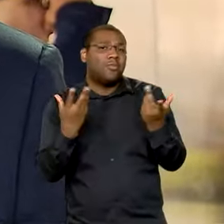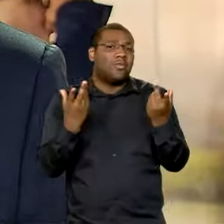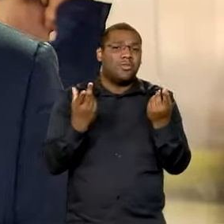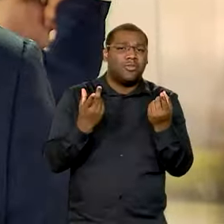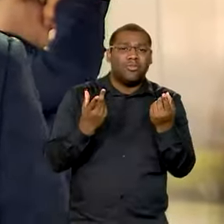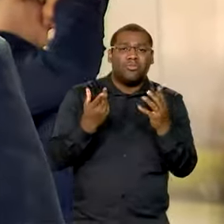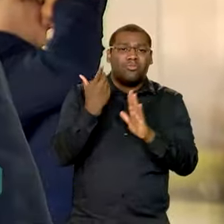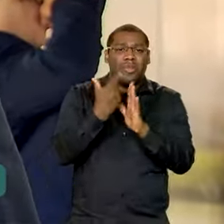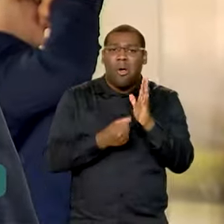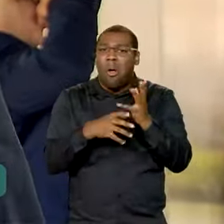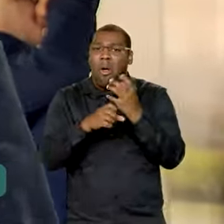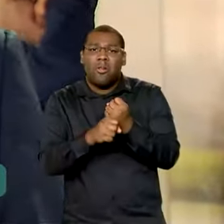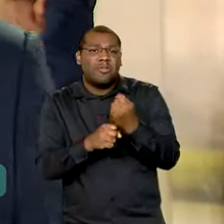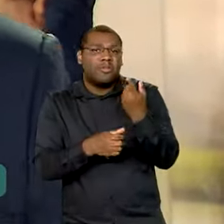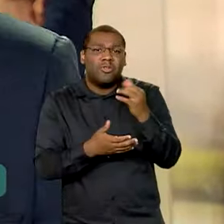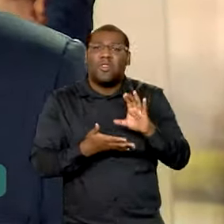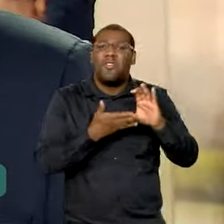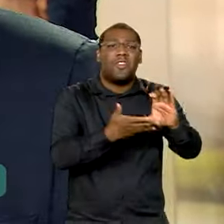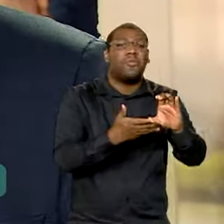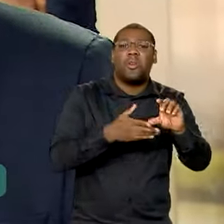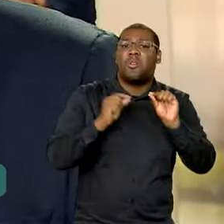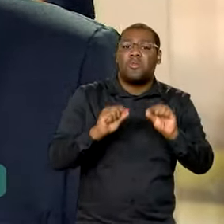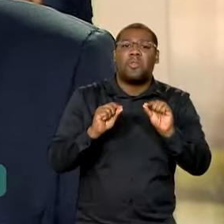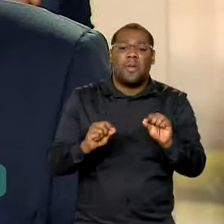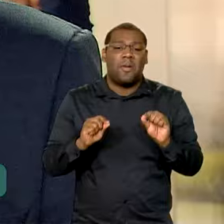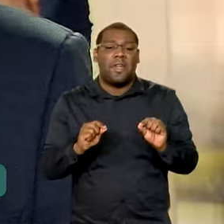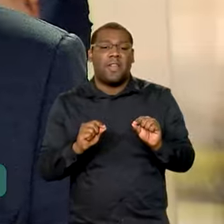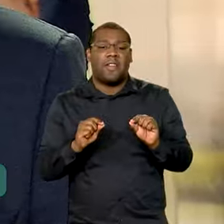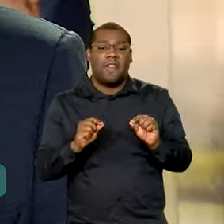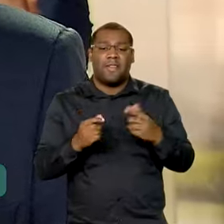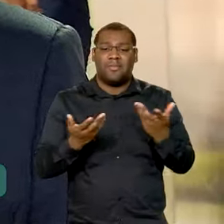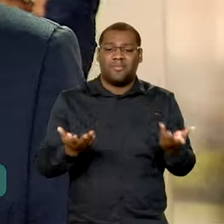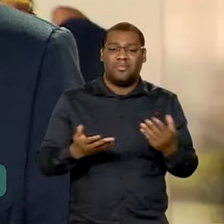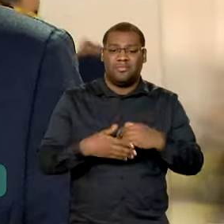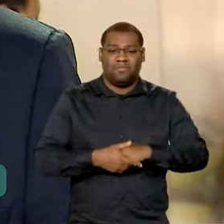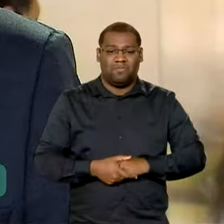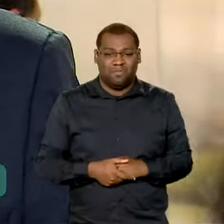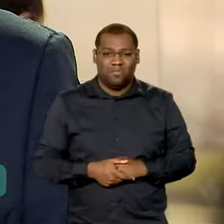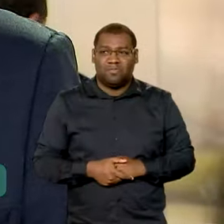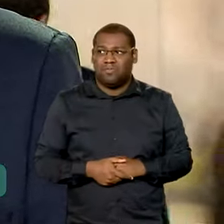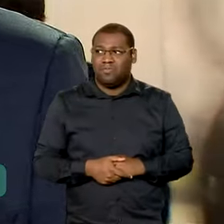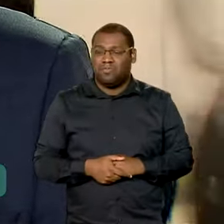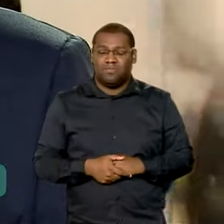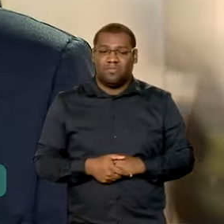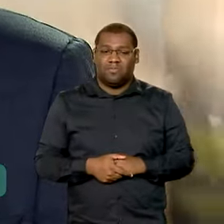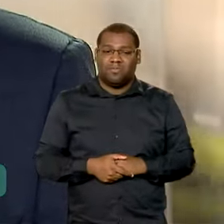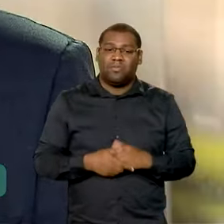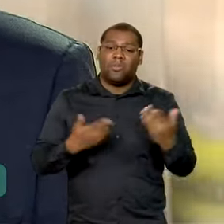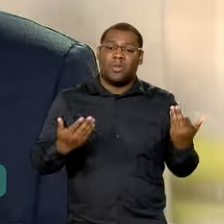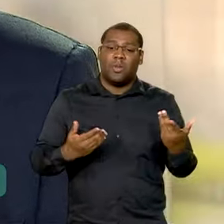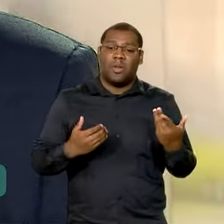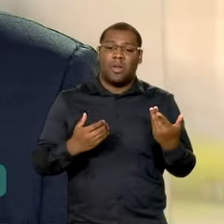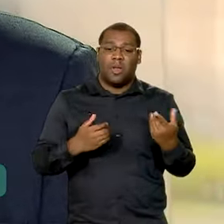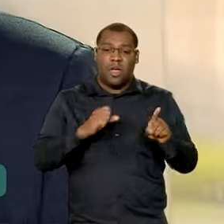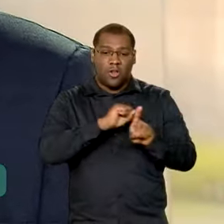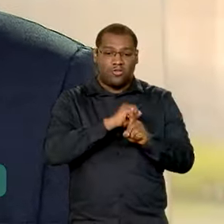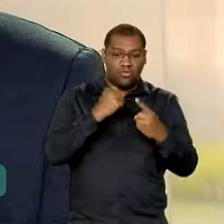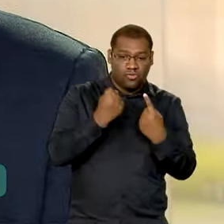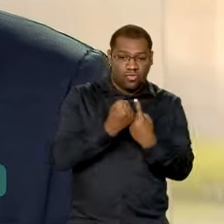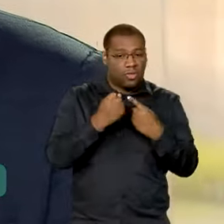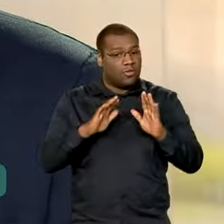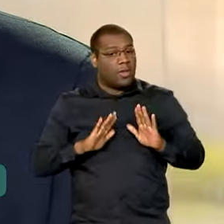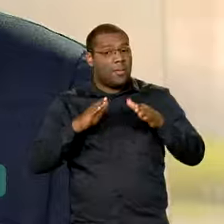para onde vão esses recursos, para que políticas vão esses recursos. Então, o processo de participação social é fundamental